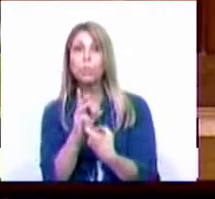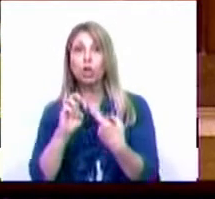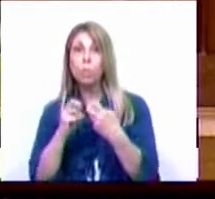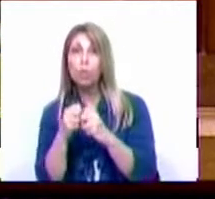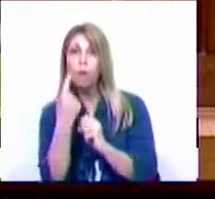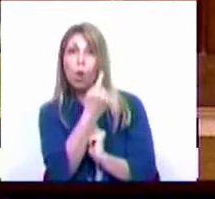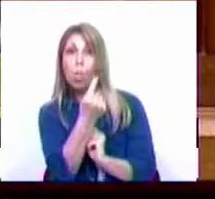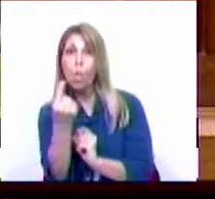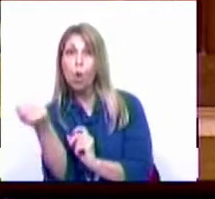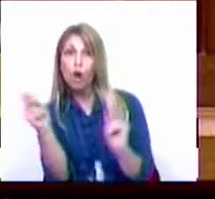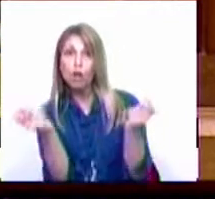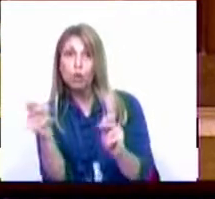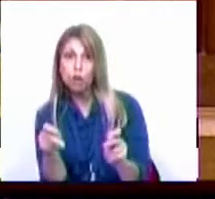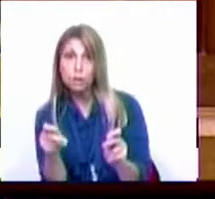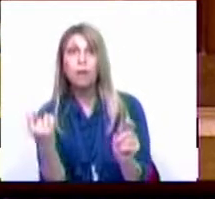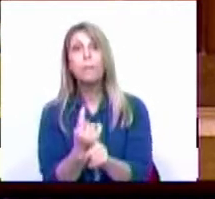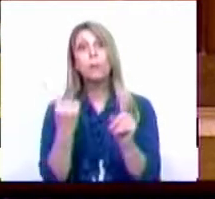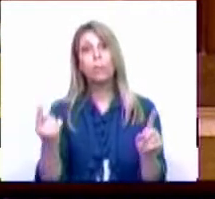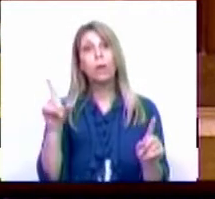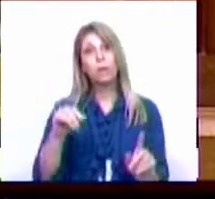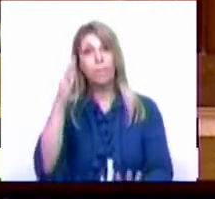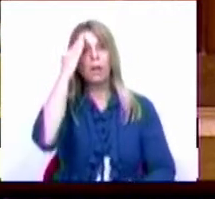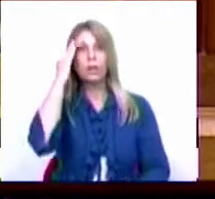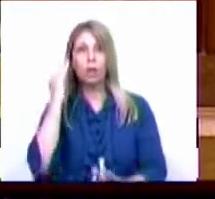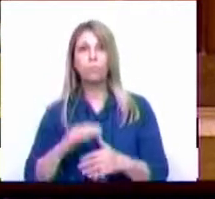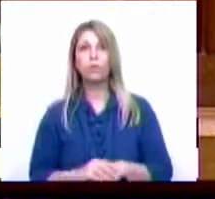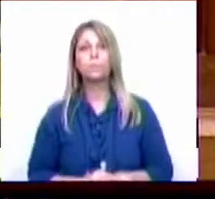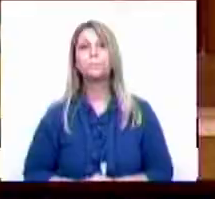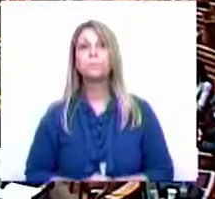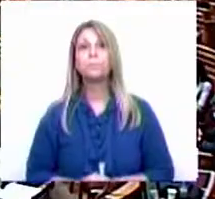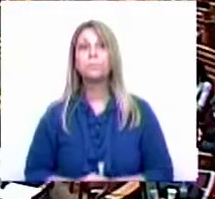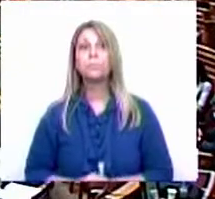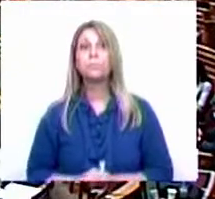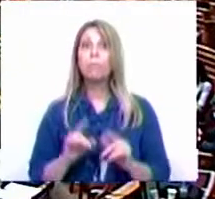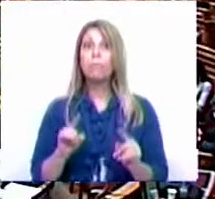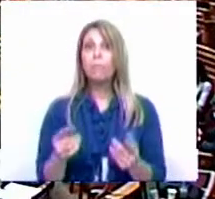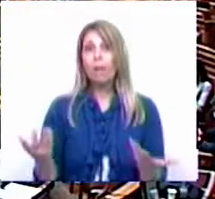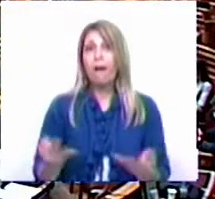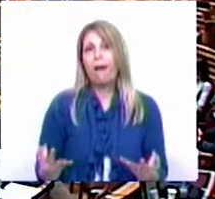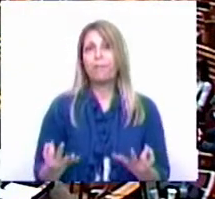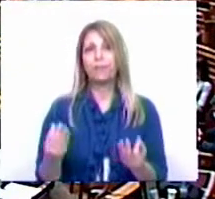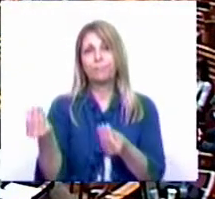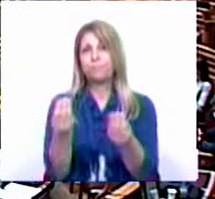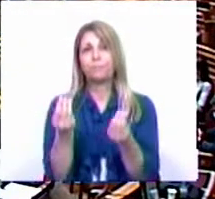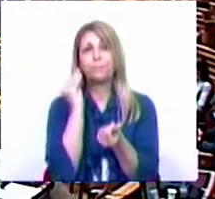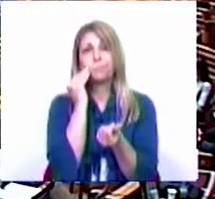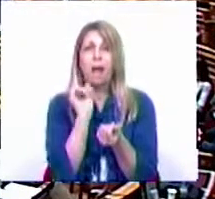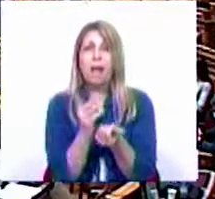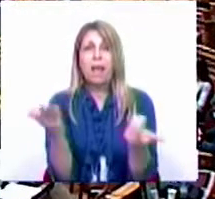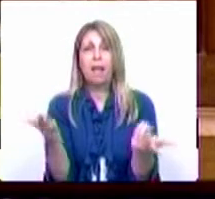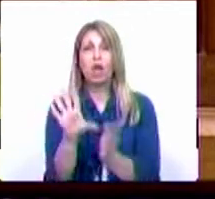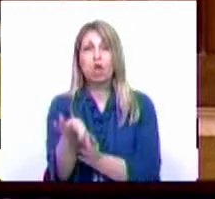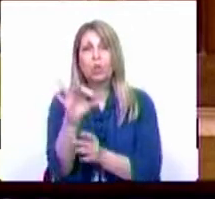surgisse, mas porque entendemos também que é sintomática esta escolha que fazem de uma